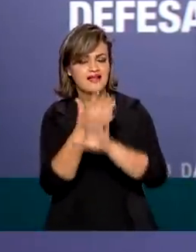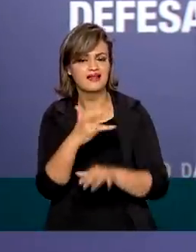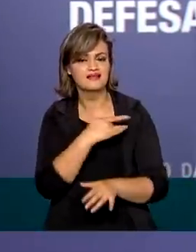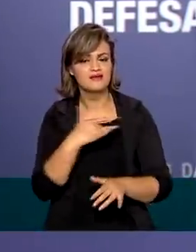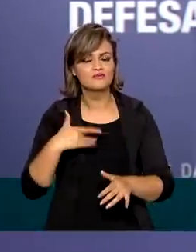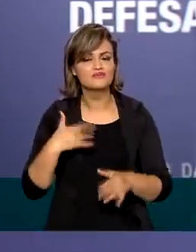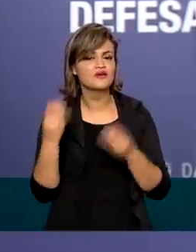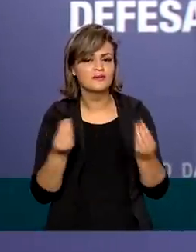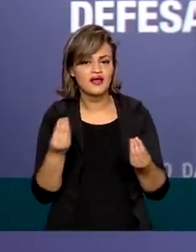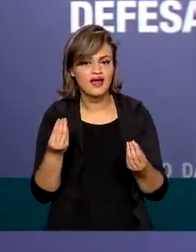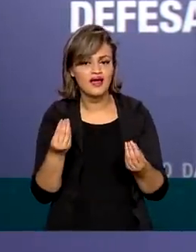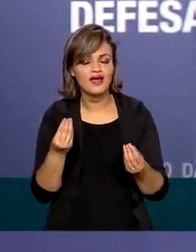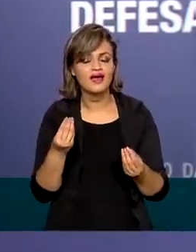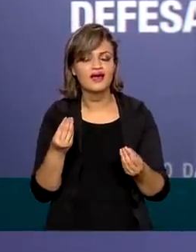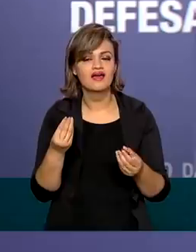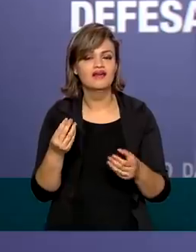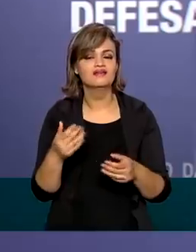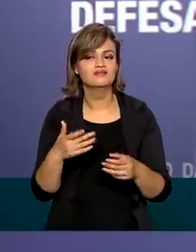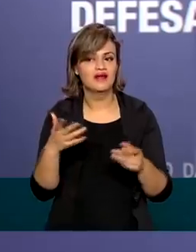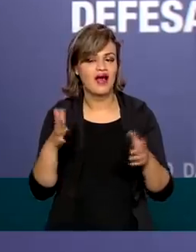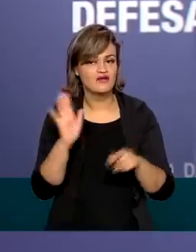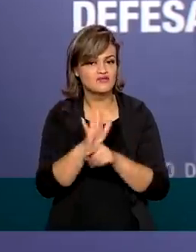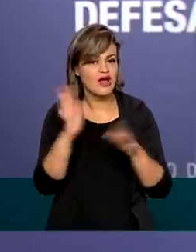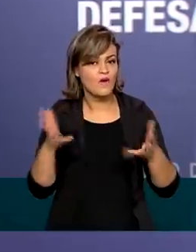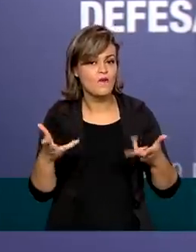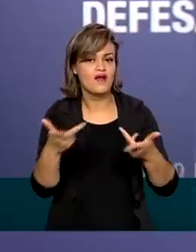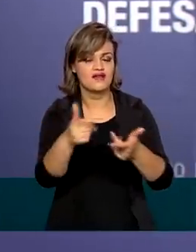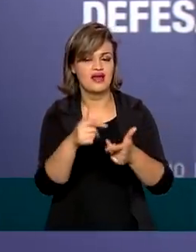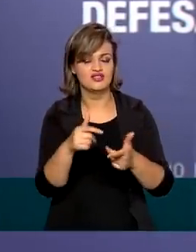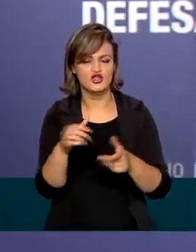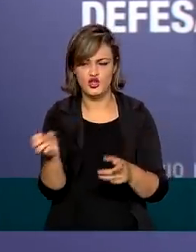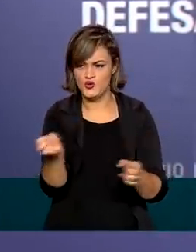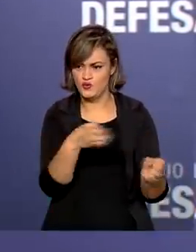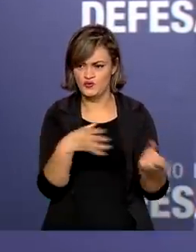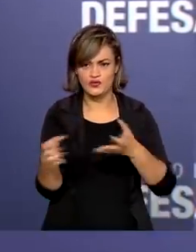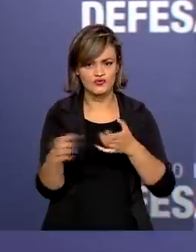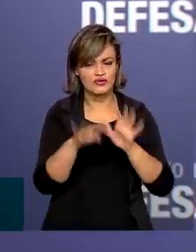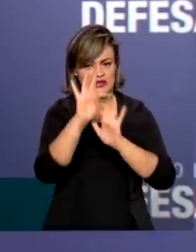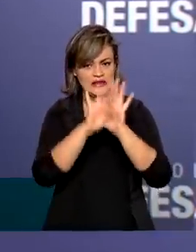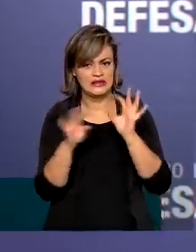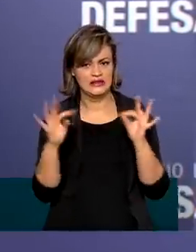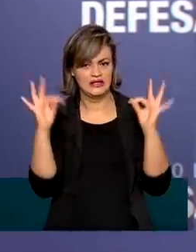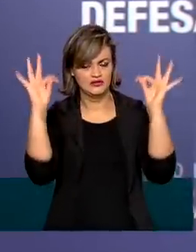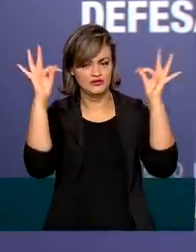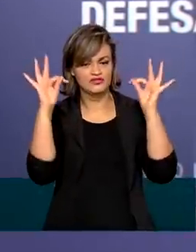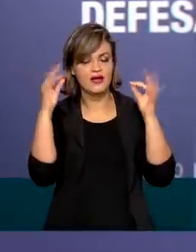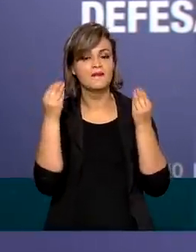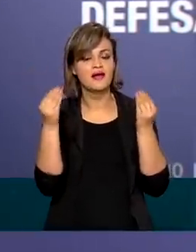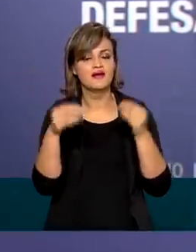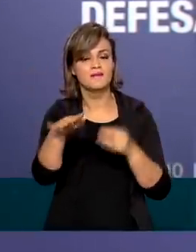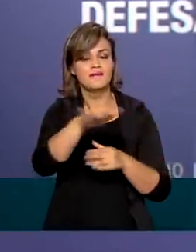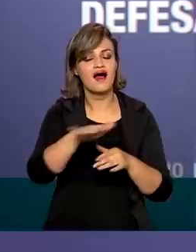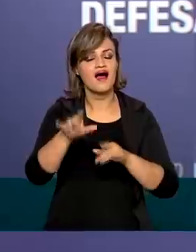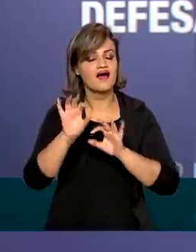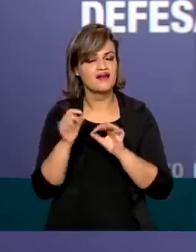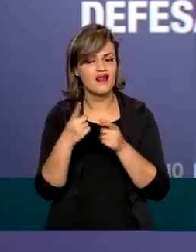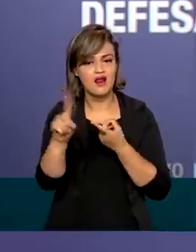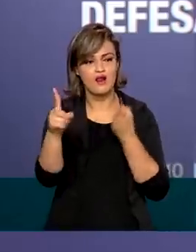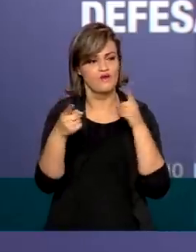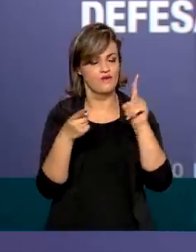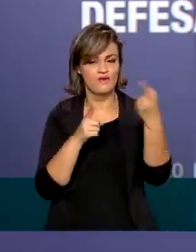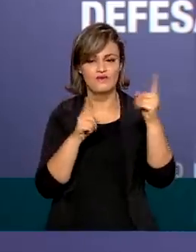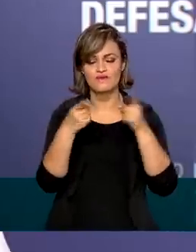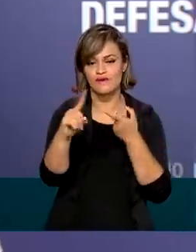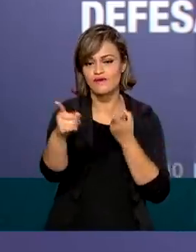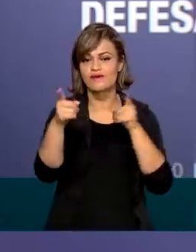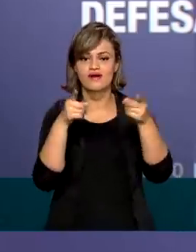levar atendimento de alta qualidade e o que há de mais moderno em termos de tecnologia para áreas distantes e para